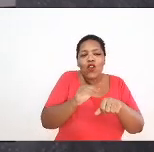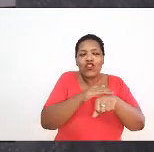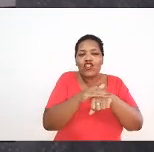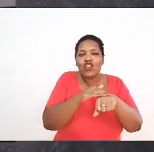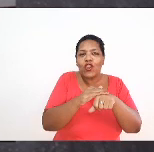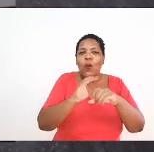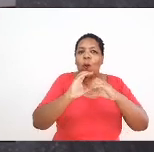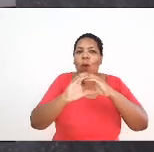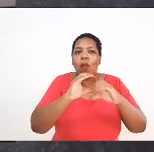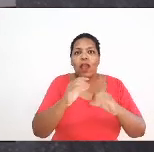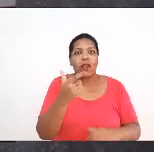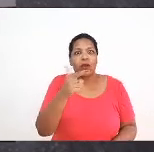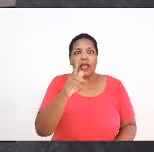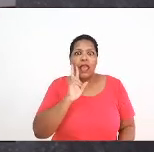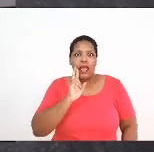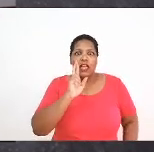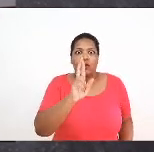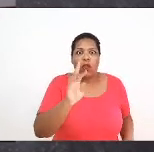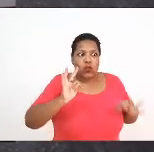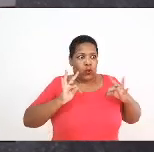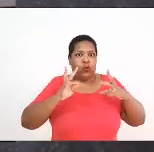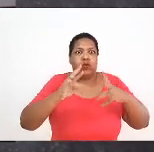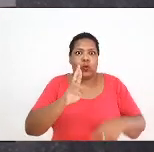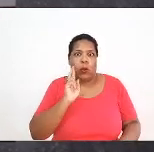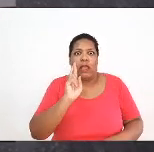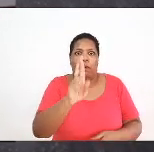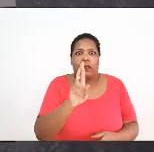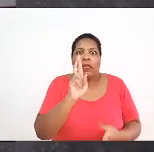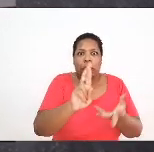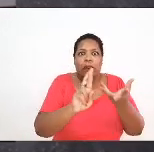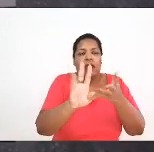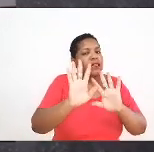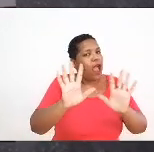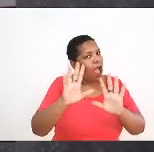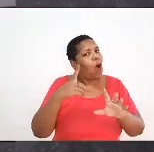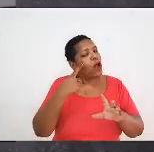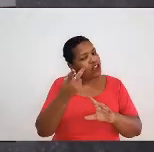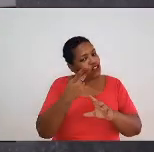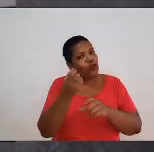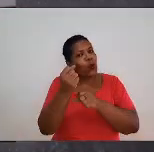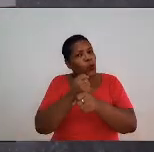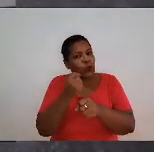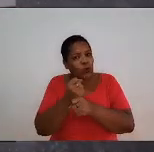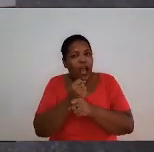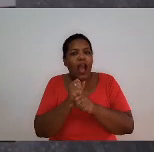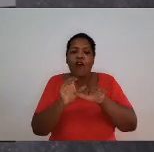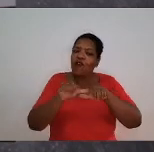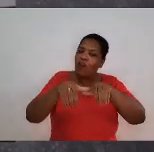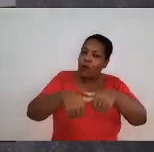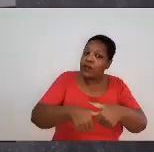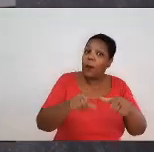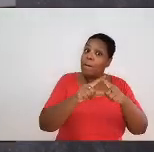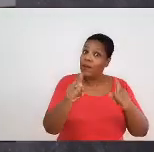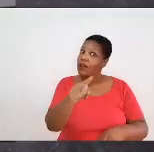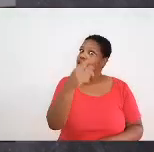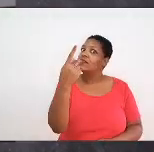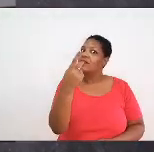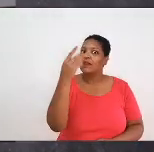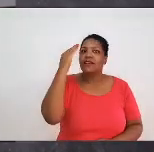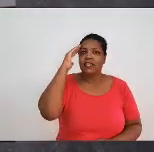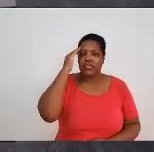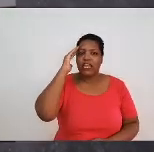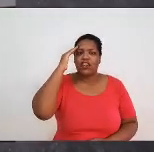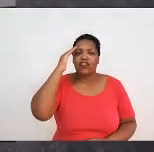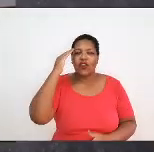respostas, a gente está nesse processo de construção, de formação, mas a gente entende que esse processo, ele